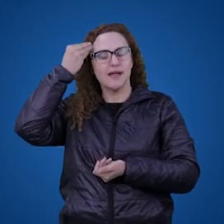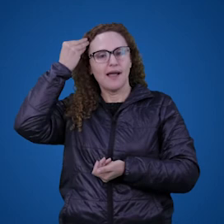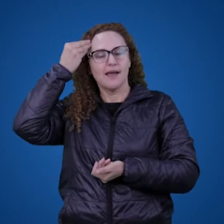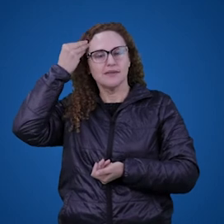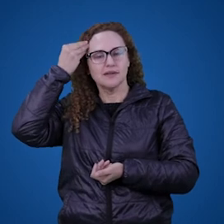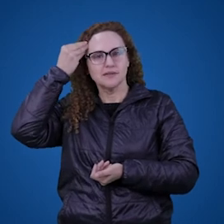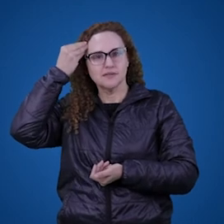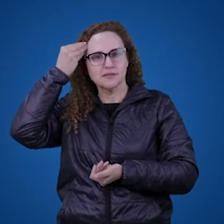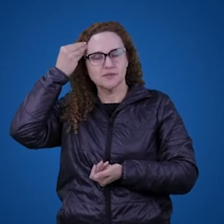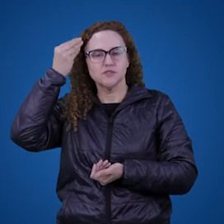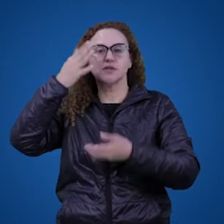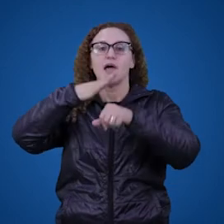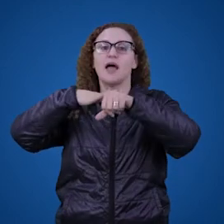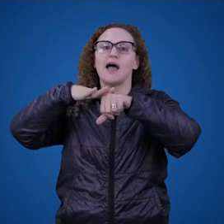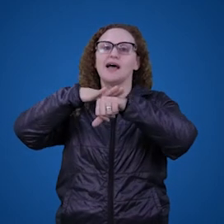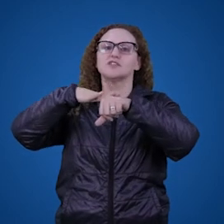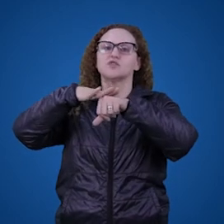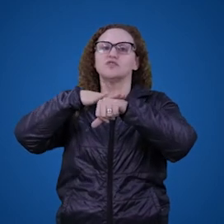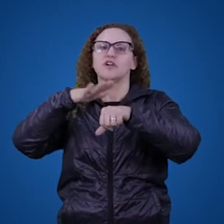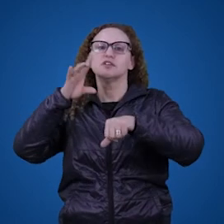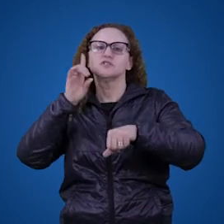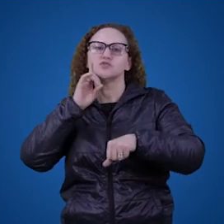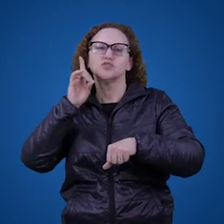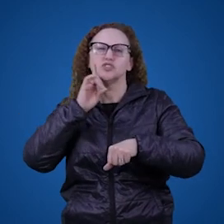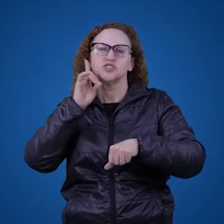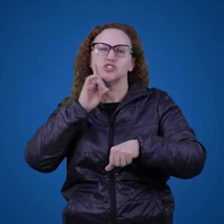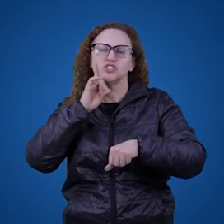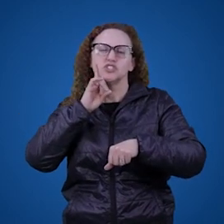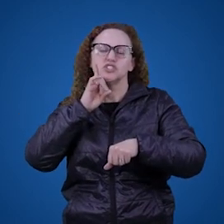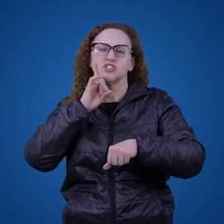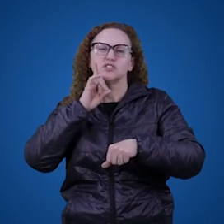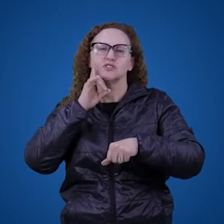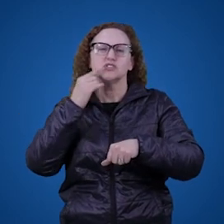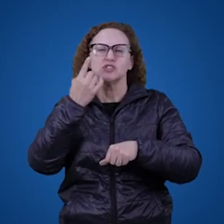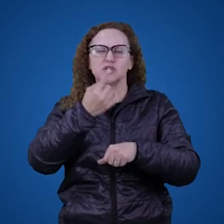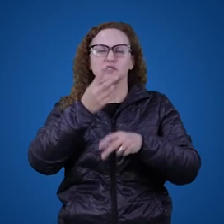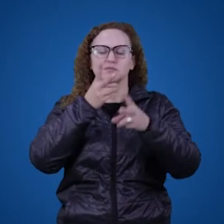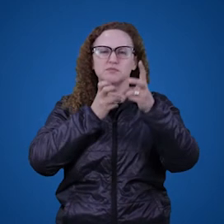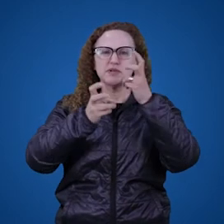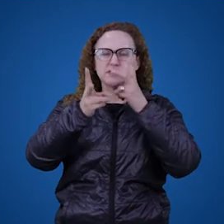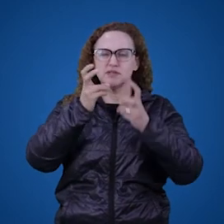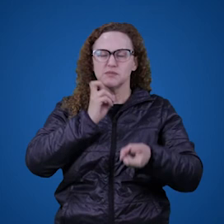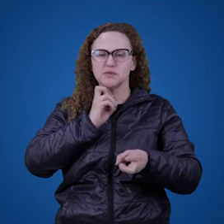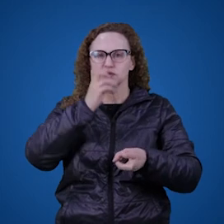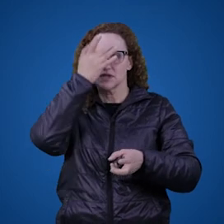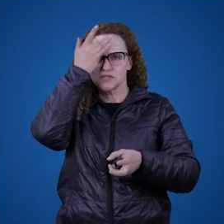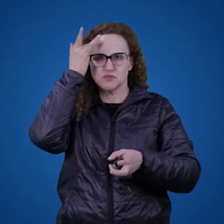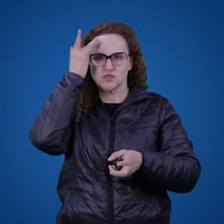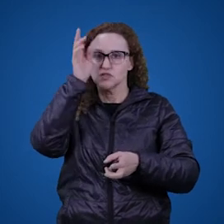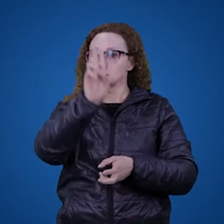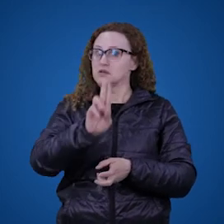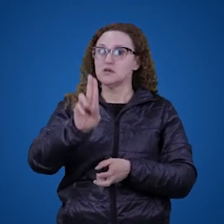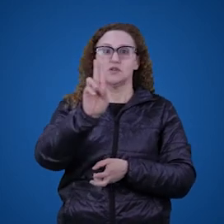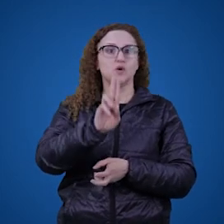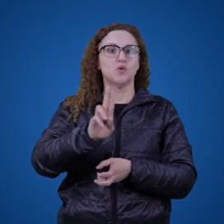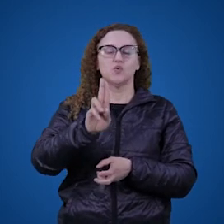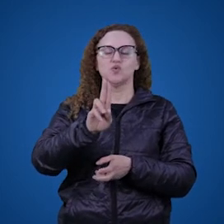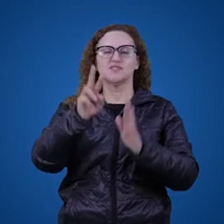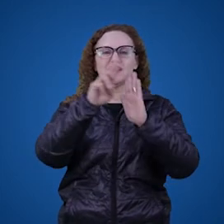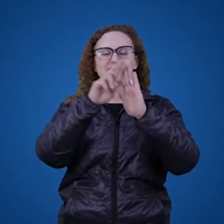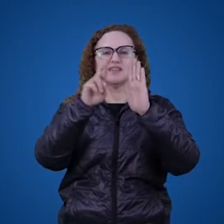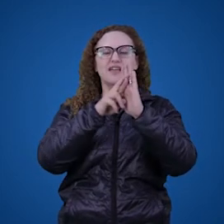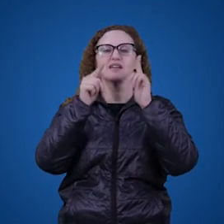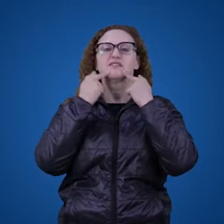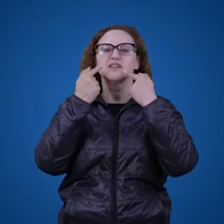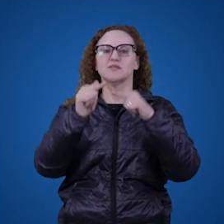corrente e as conversas do dia a dia, nós podemos perceber que as pessoas, de forma geral, não usam regras gramaticais